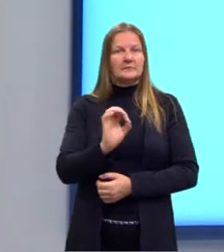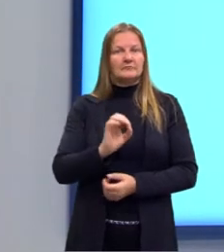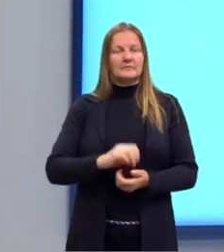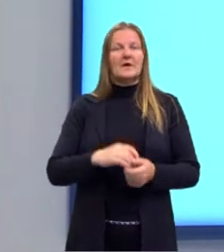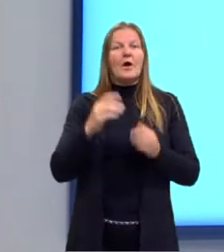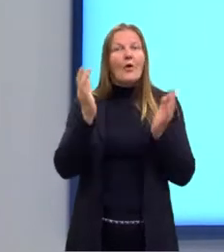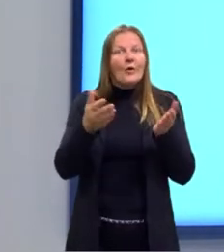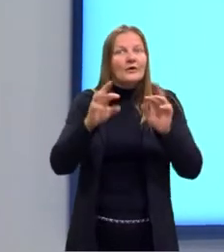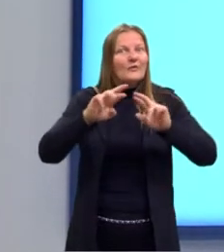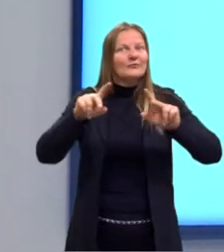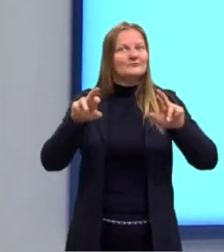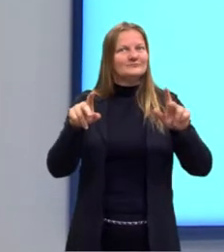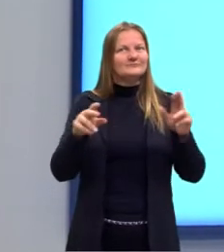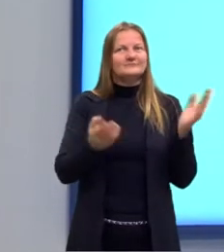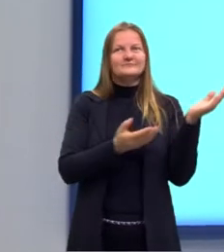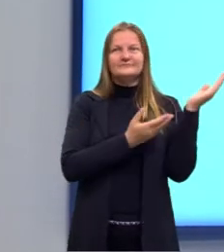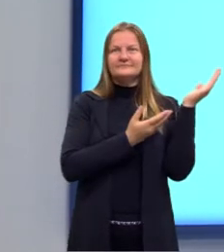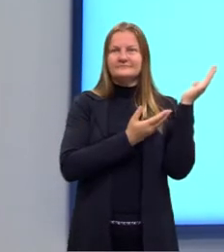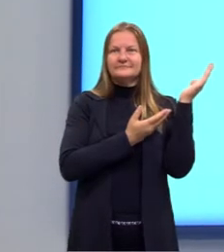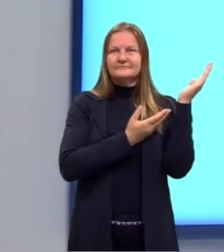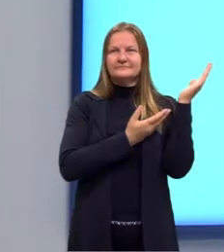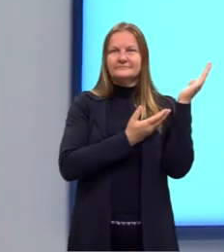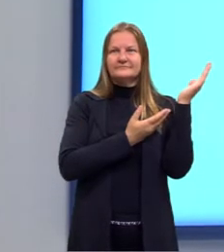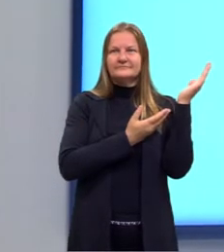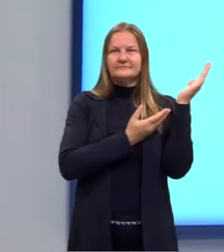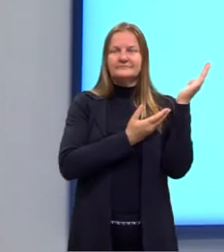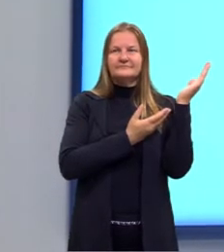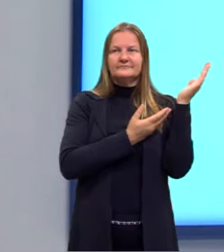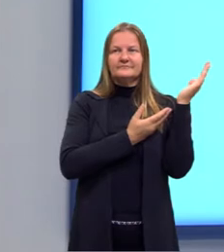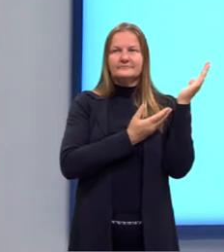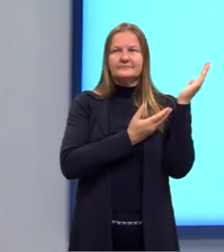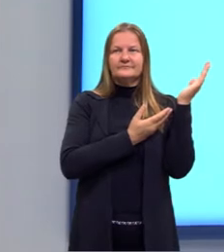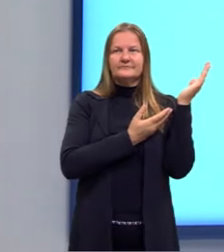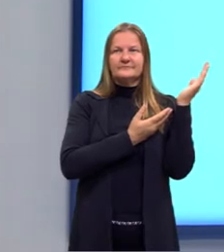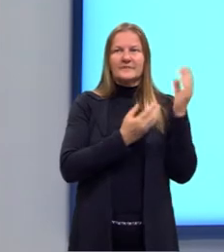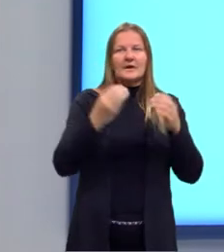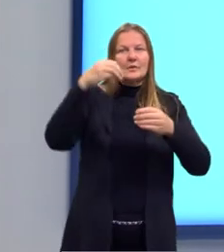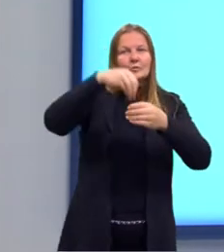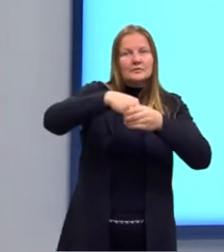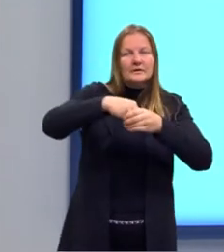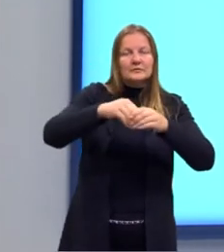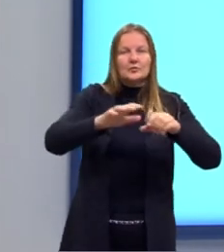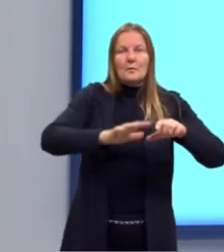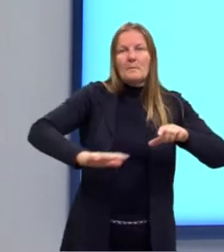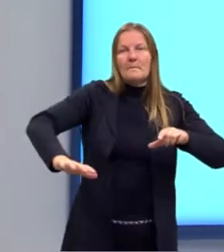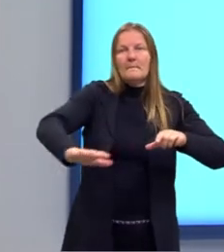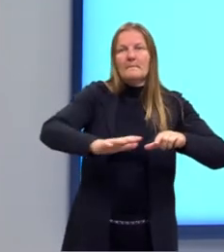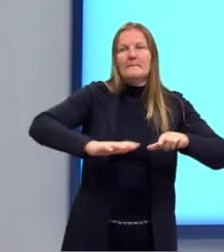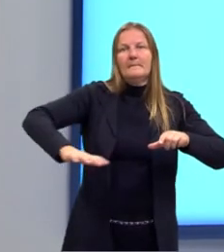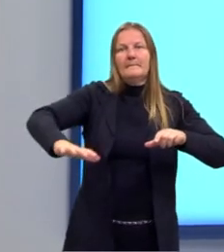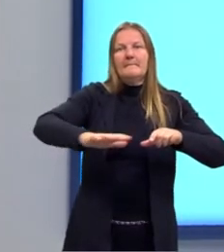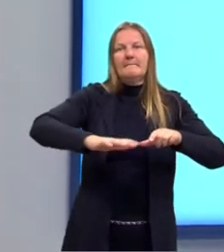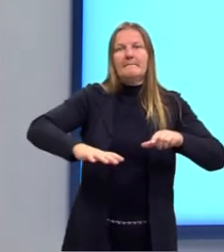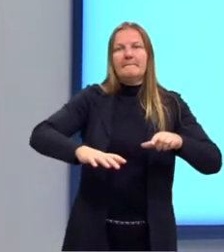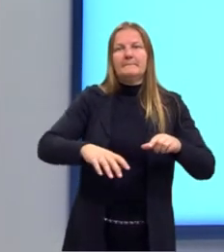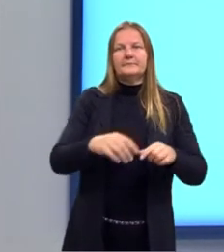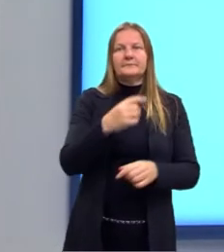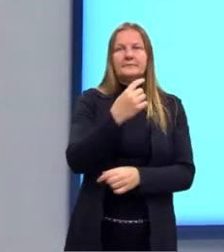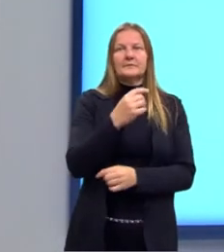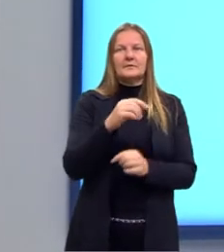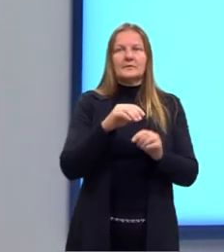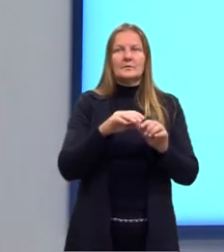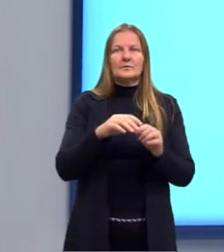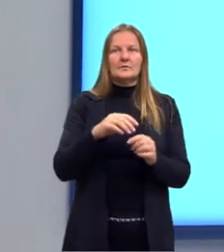Agora, nós temos a imagem dos pontos que pertencem ou não ao mesmo plano. Então, aqui nós temos um